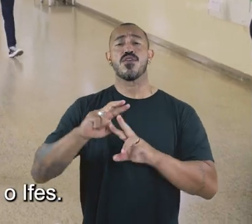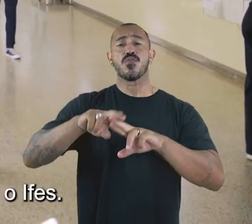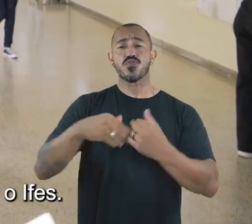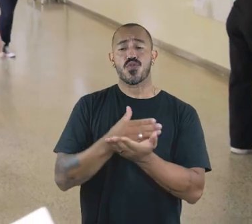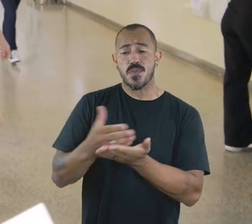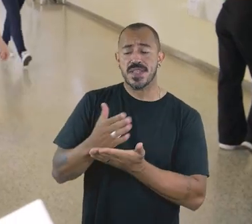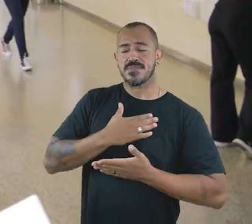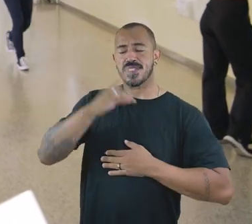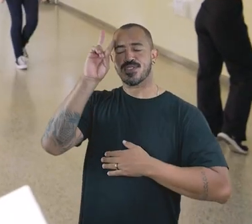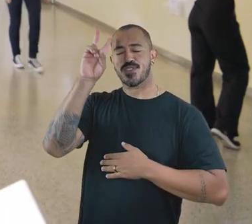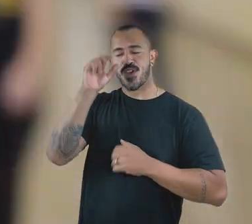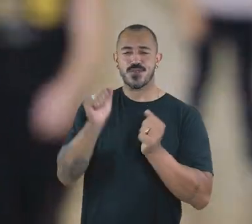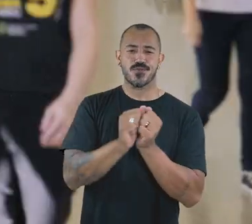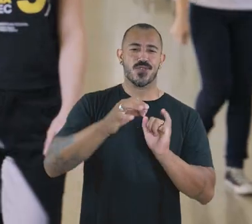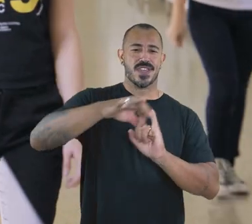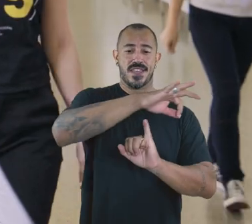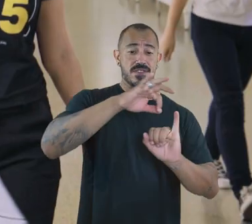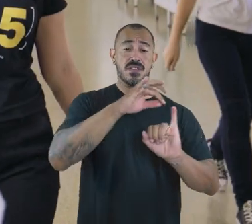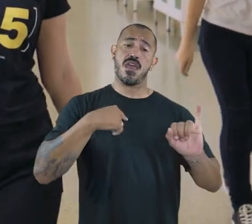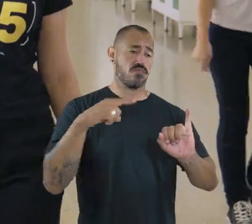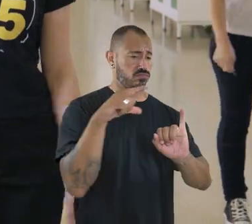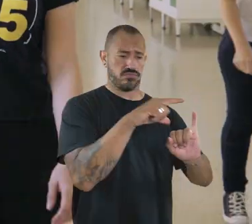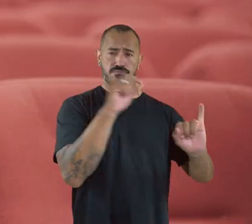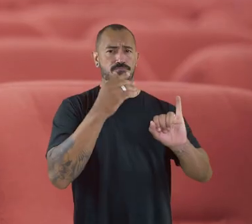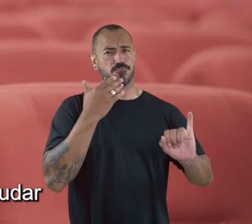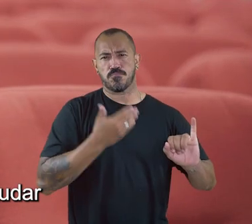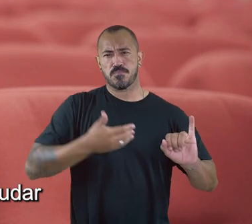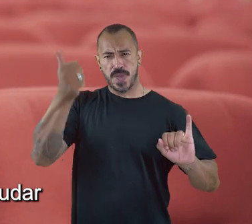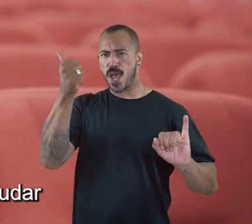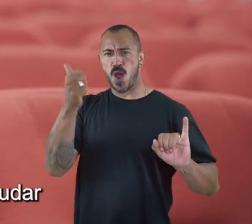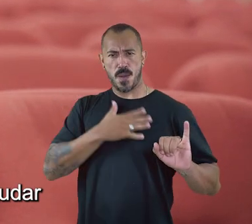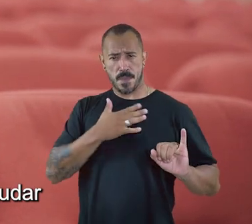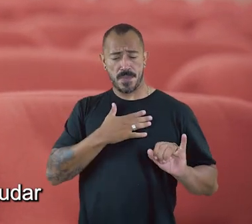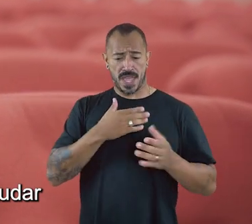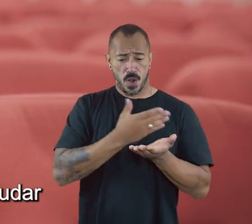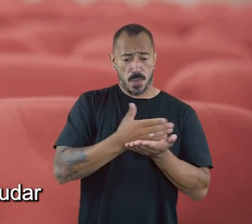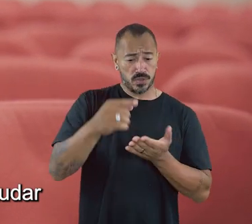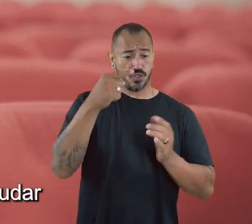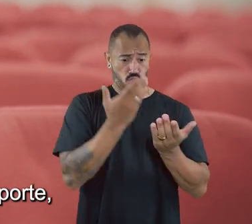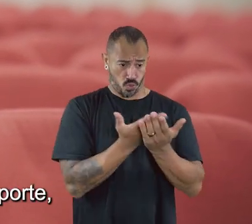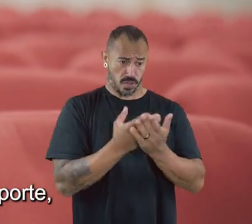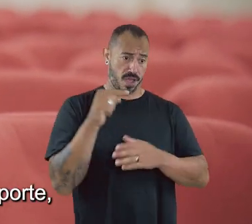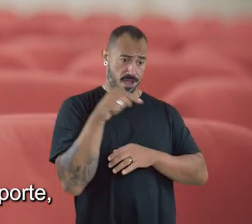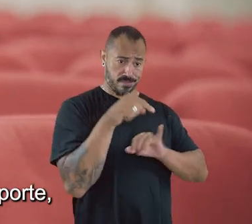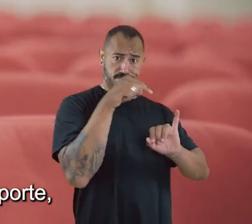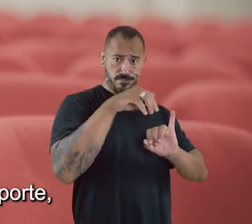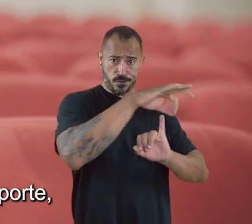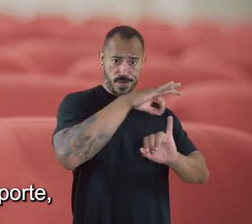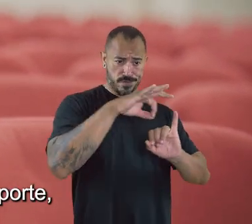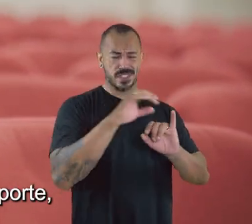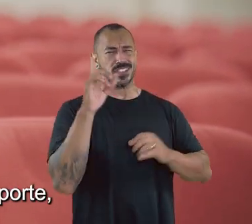história com o IFES, que foi a minha escolha e foi a melhor escolha. Aqui no IFES, quando eu comecei a estudar, eu tive algumas